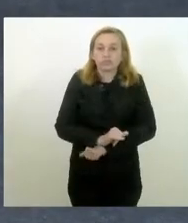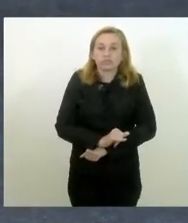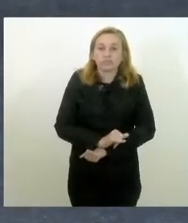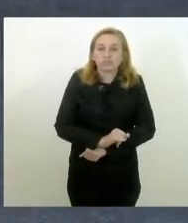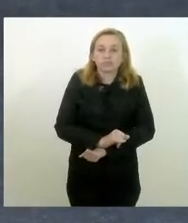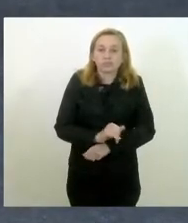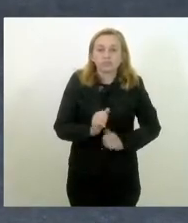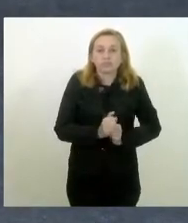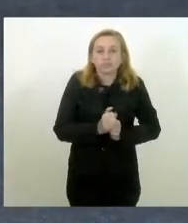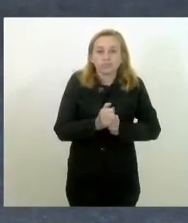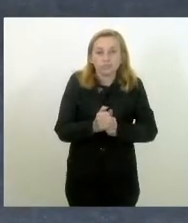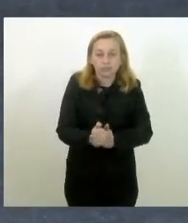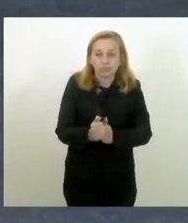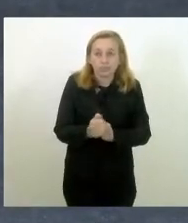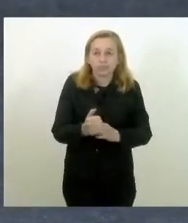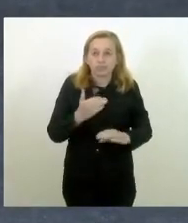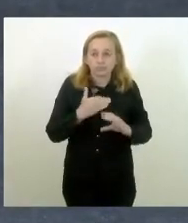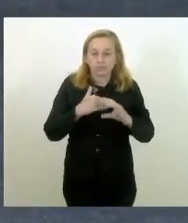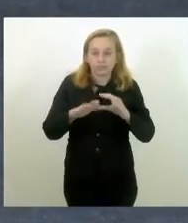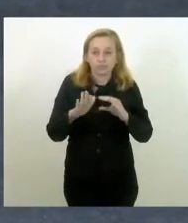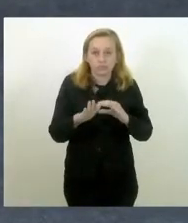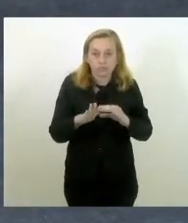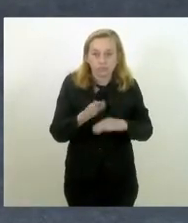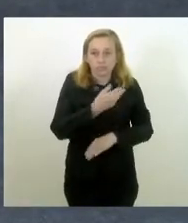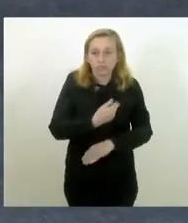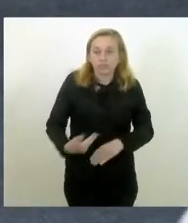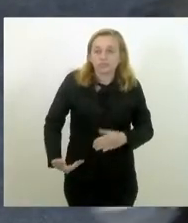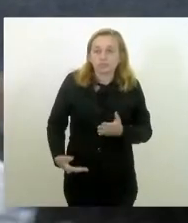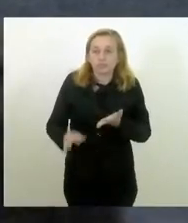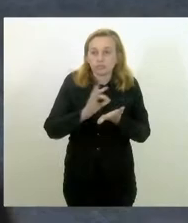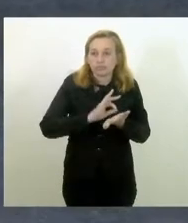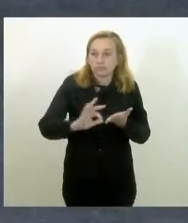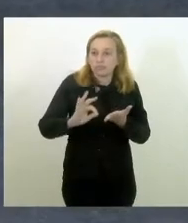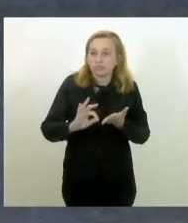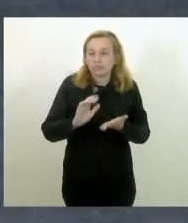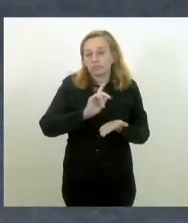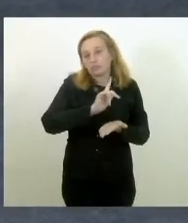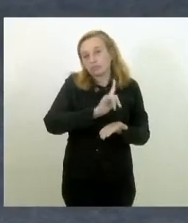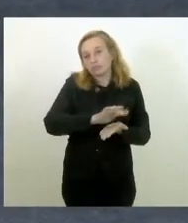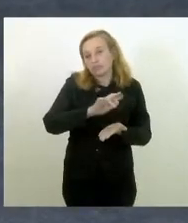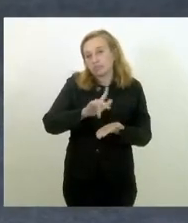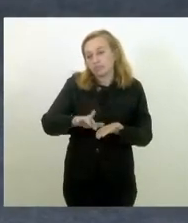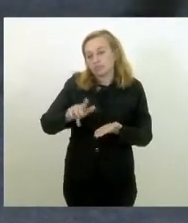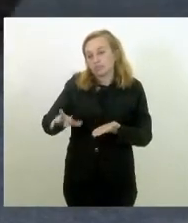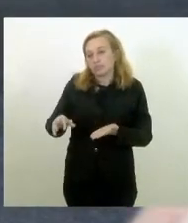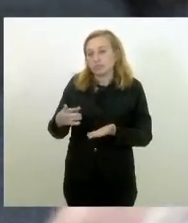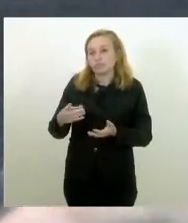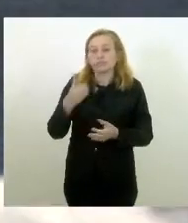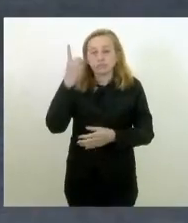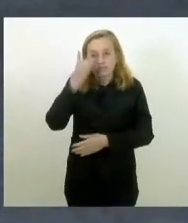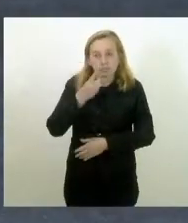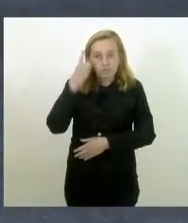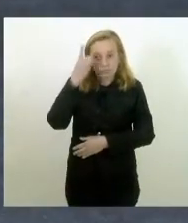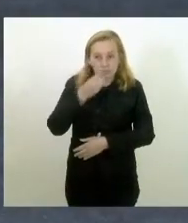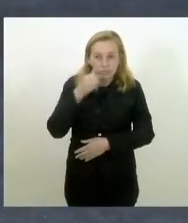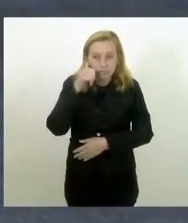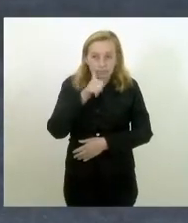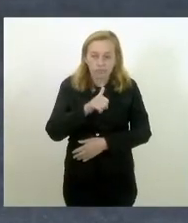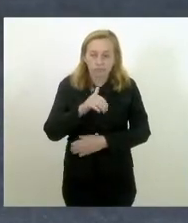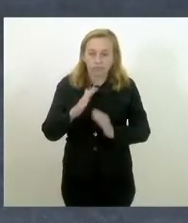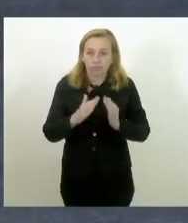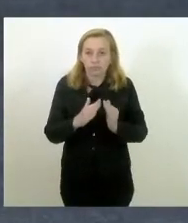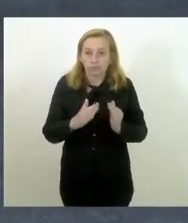encaminhamos um ofício ao governador com a assinatura de diversas deputadas da casa. E o